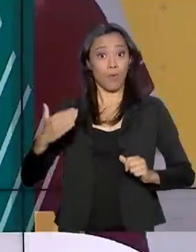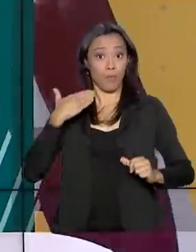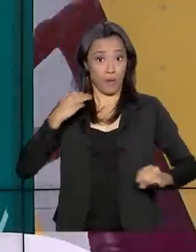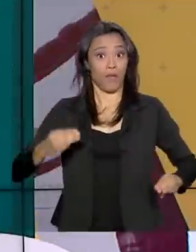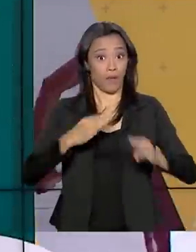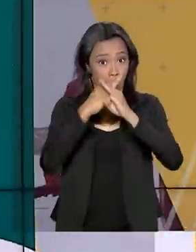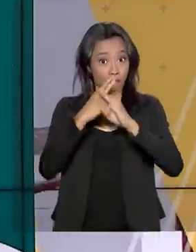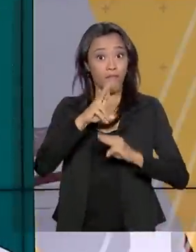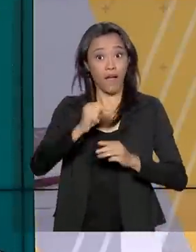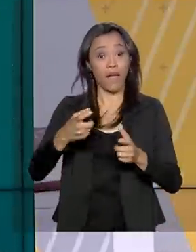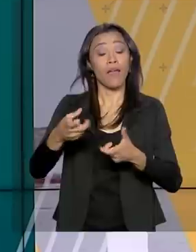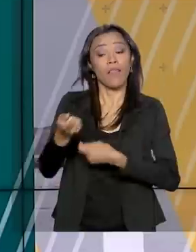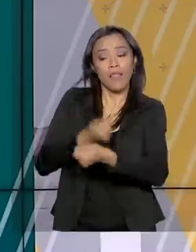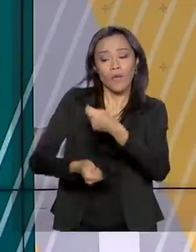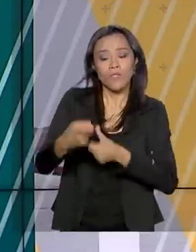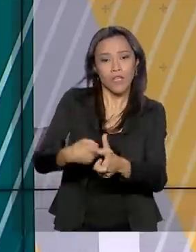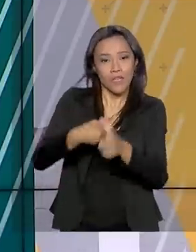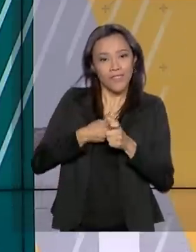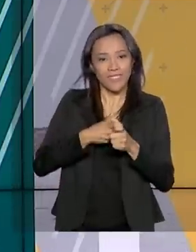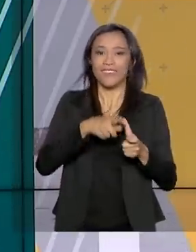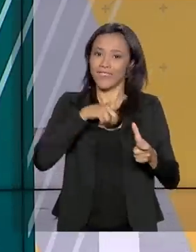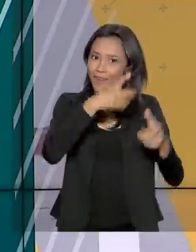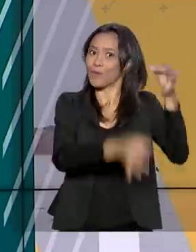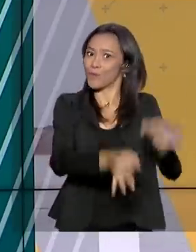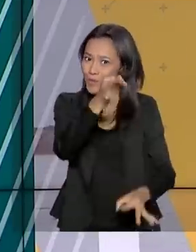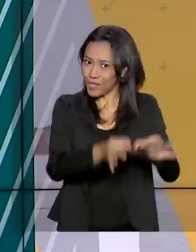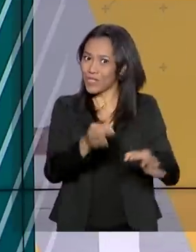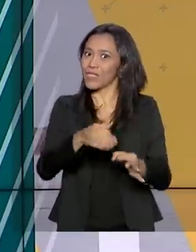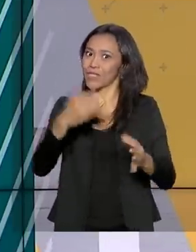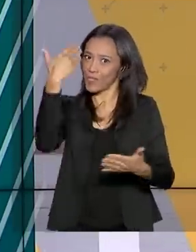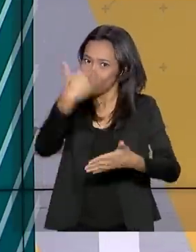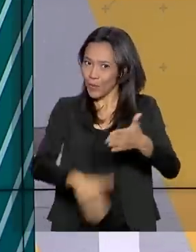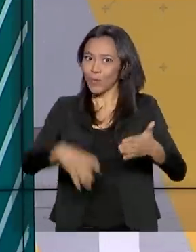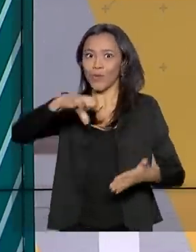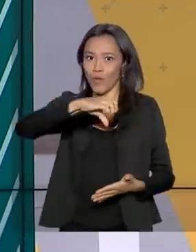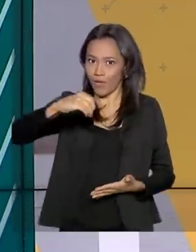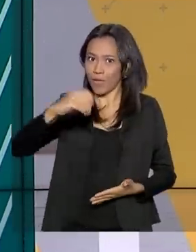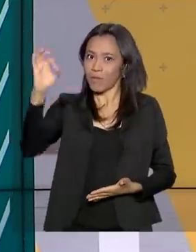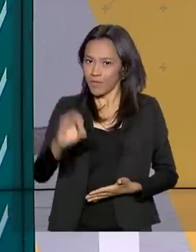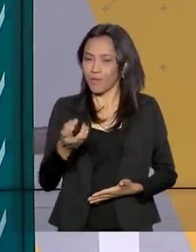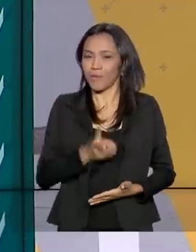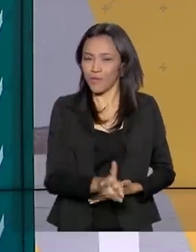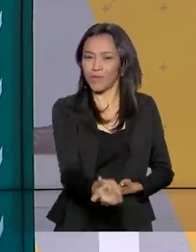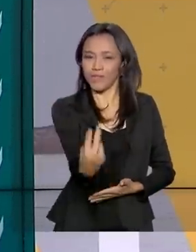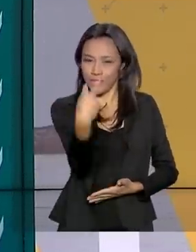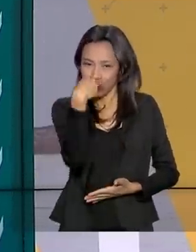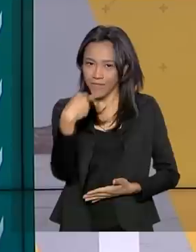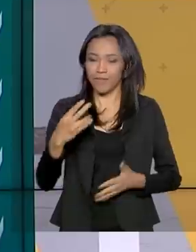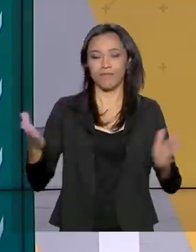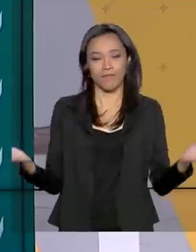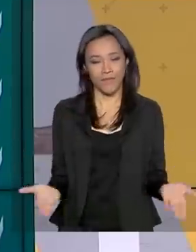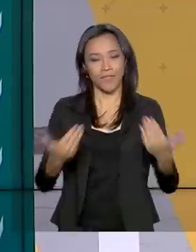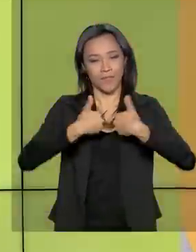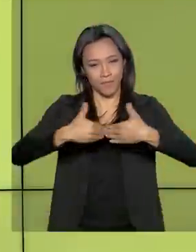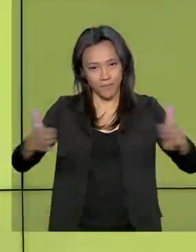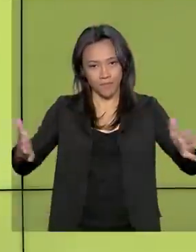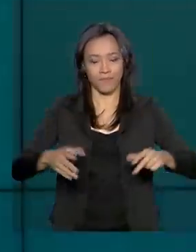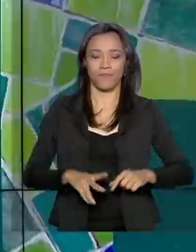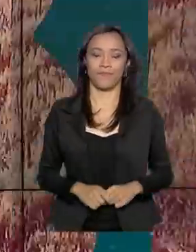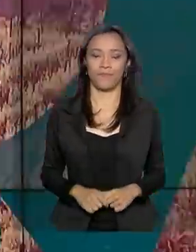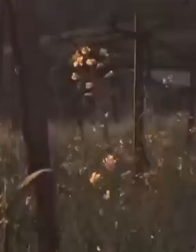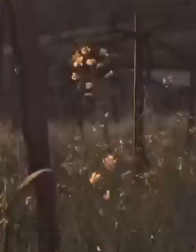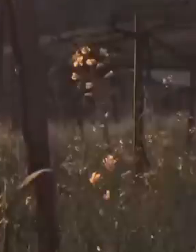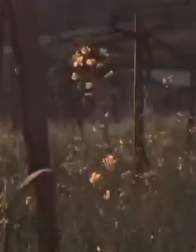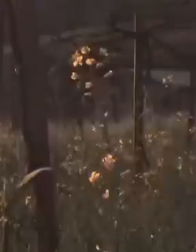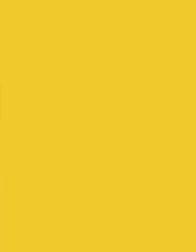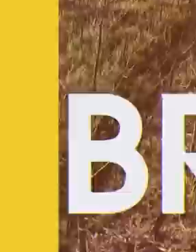dívidas que estão na justiça. Os descontos chegam a 90%. Fique com a gente, Brasil em Dia já está no ar.